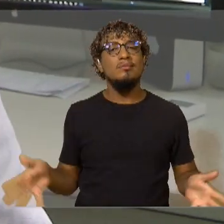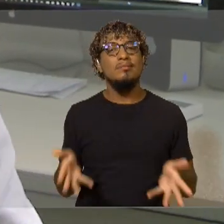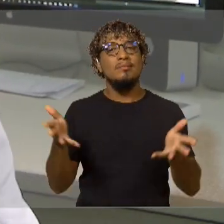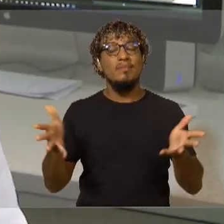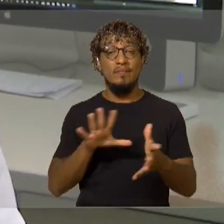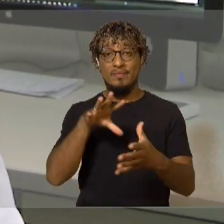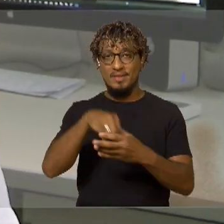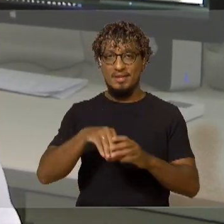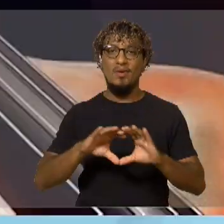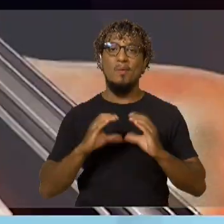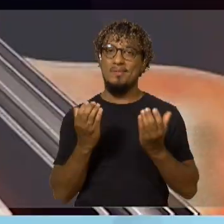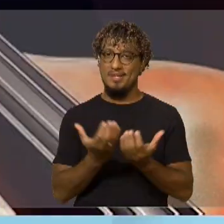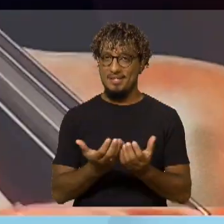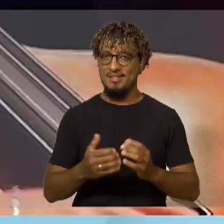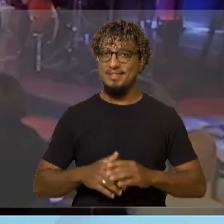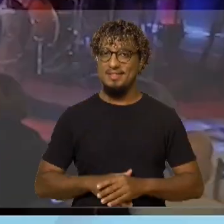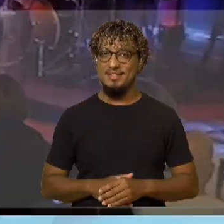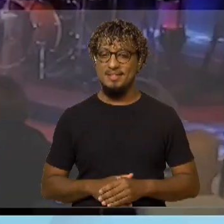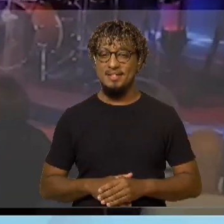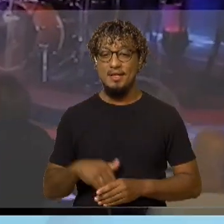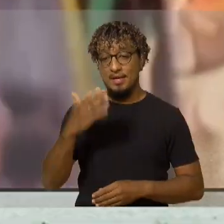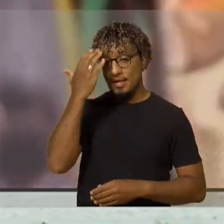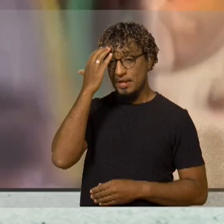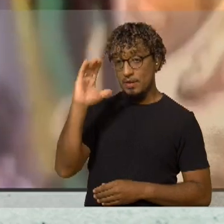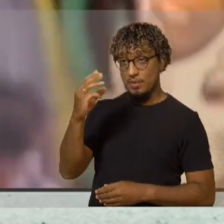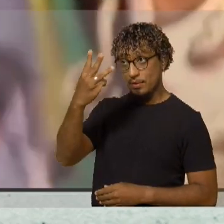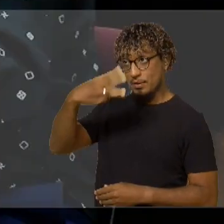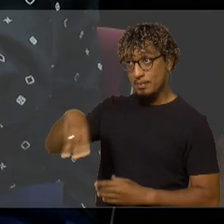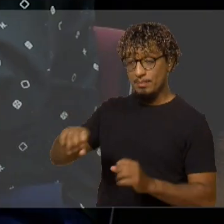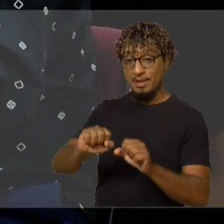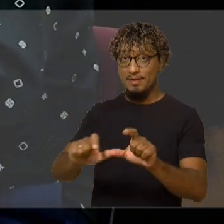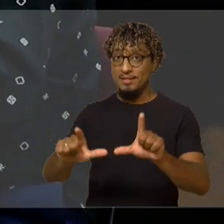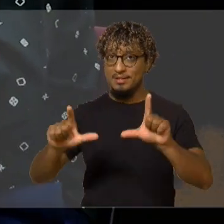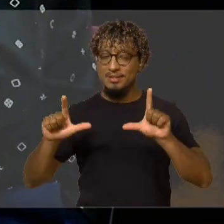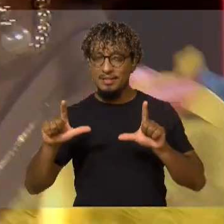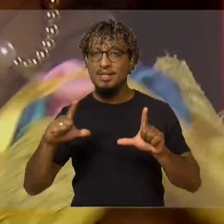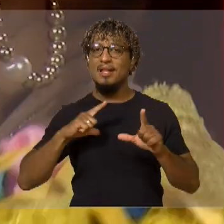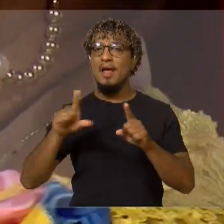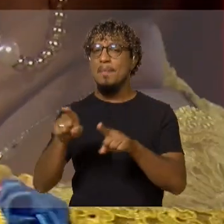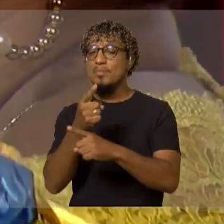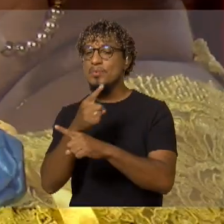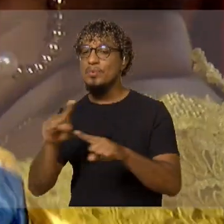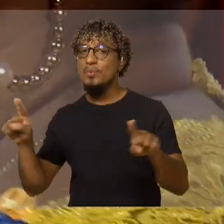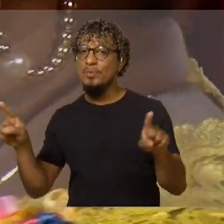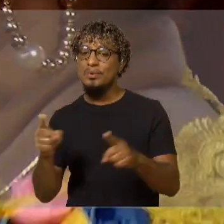atividades dentro dessas comunidades. É a cultura do Maranhão na telinha, tem música,